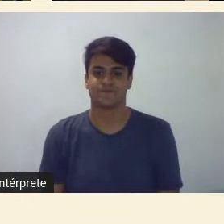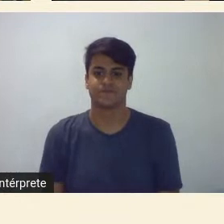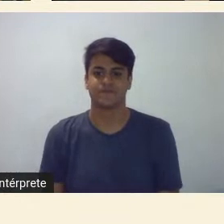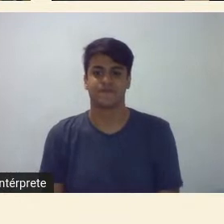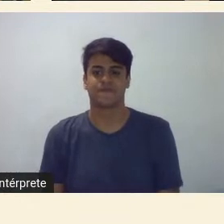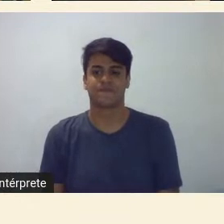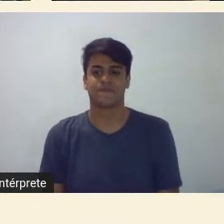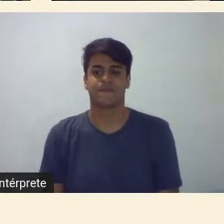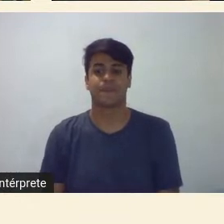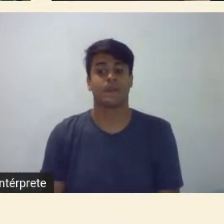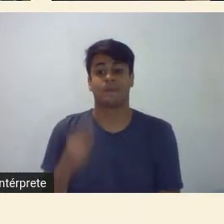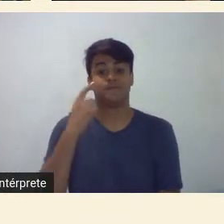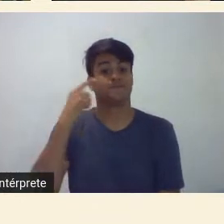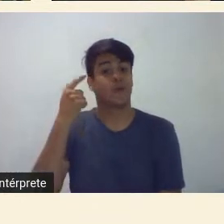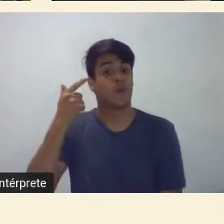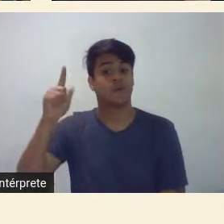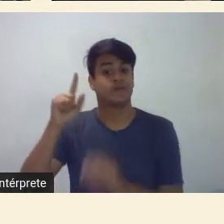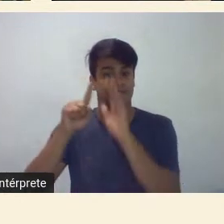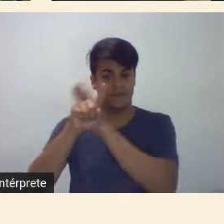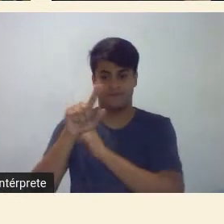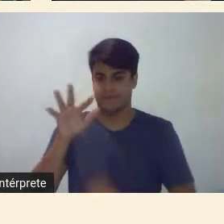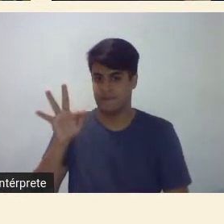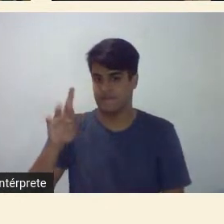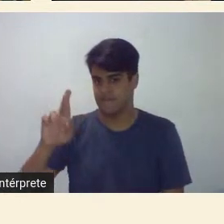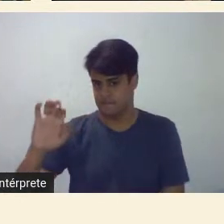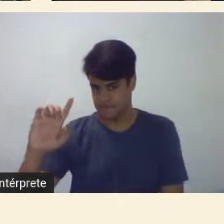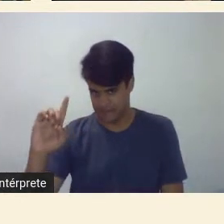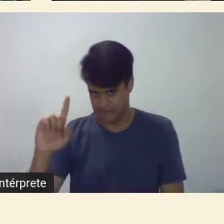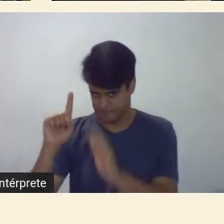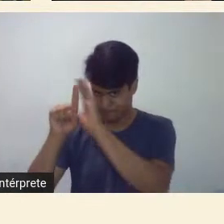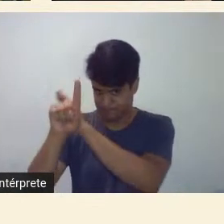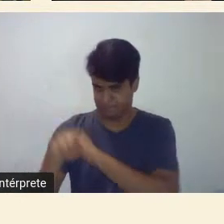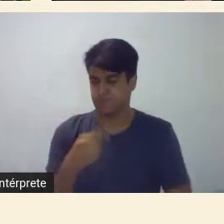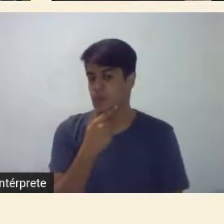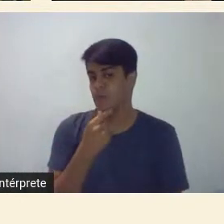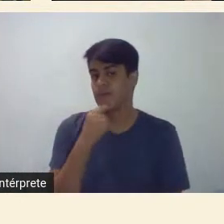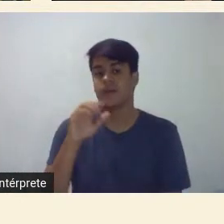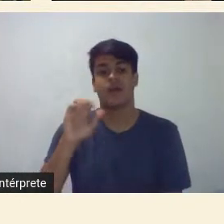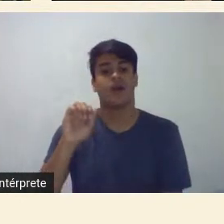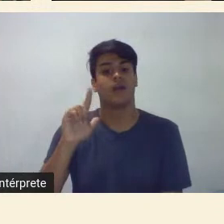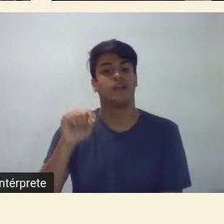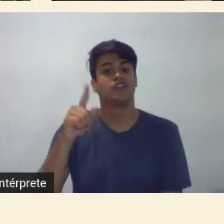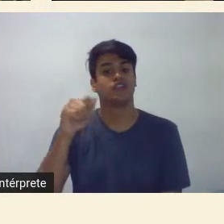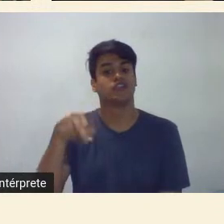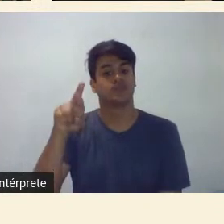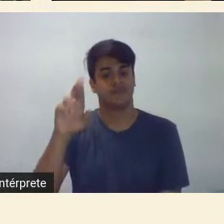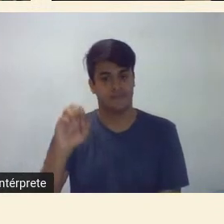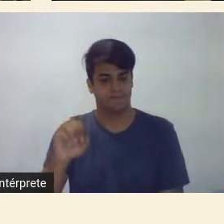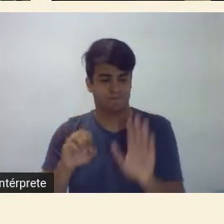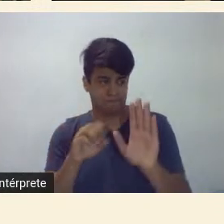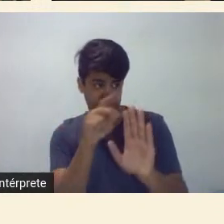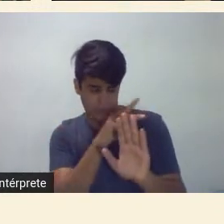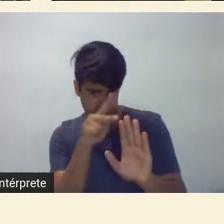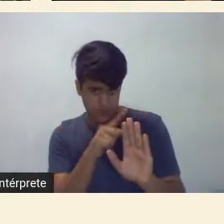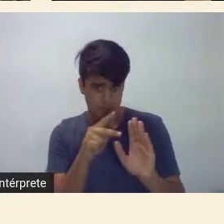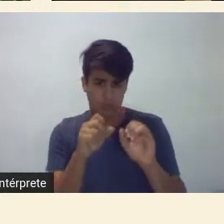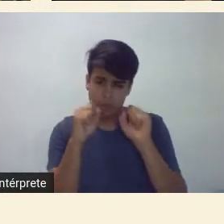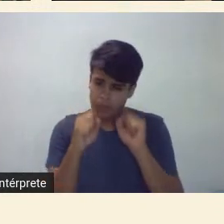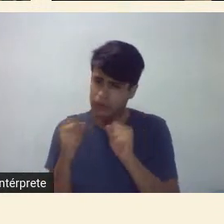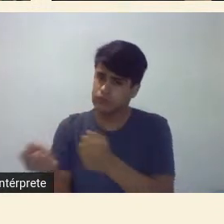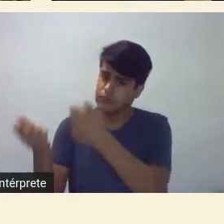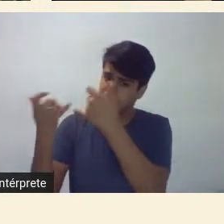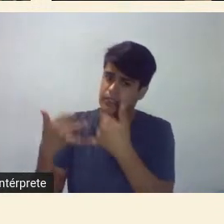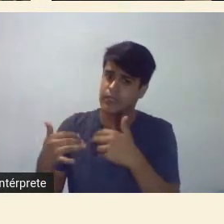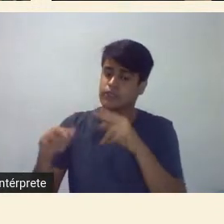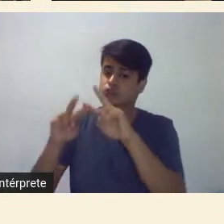pergunta para o Fred do Alexandre Rabelo professor Fred poderia comentar sobre as divergências